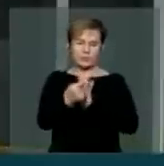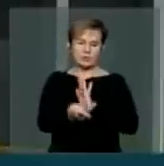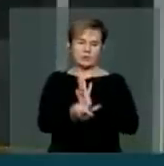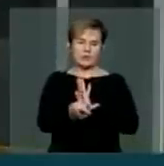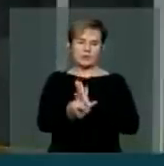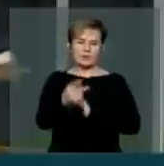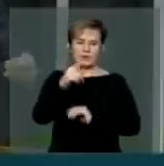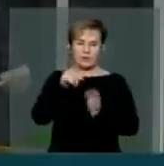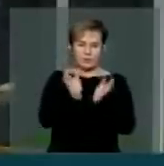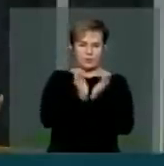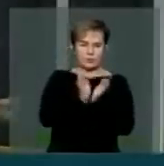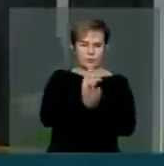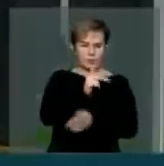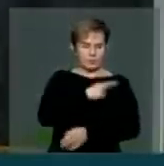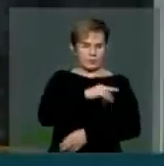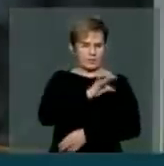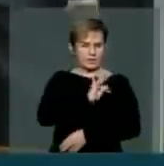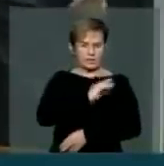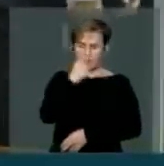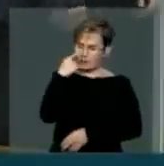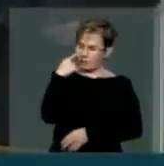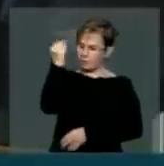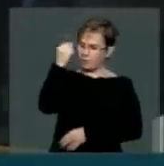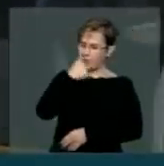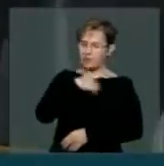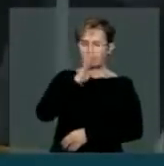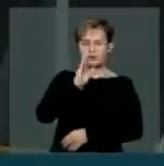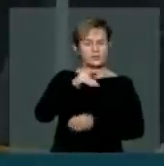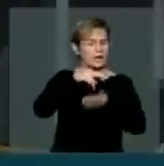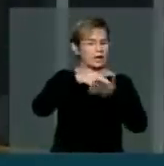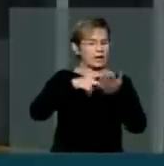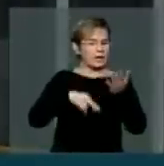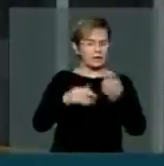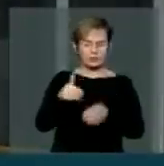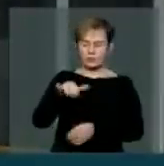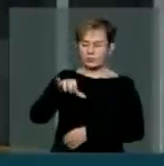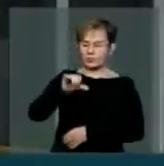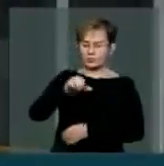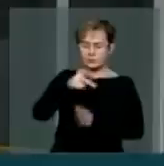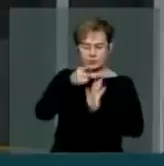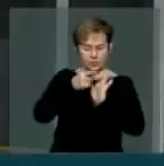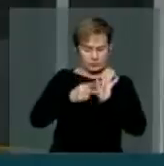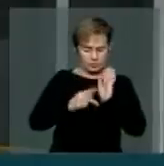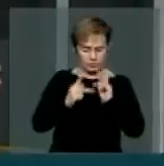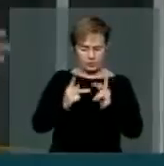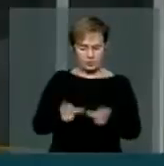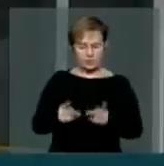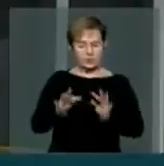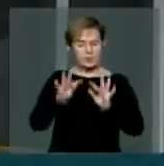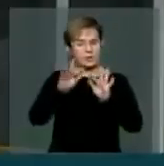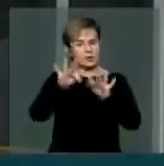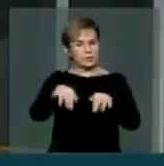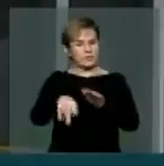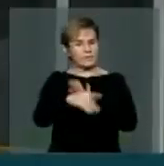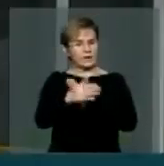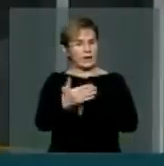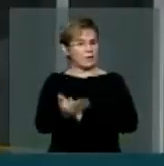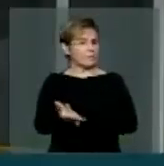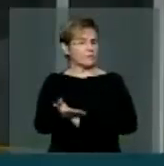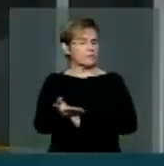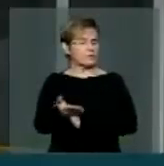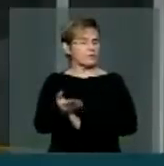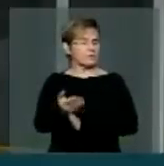pelo PT, fui relator de 19 projetos e ao final, por unanimidade, deputada Thelma,